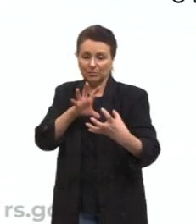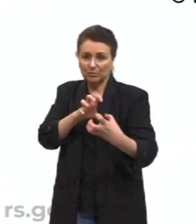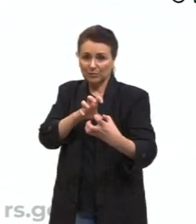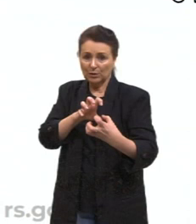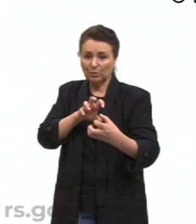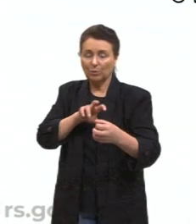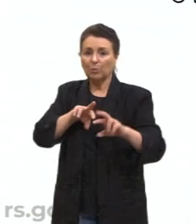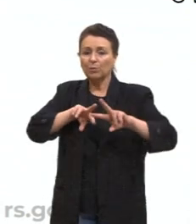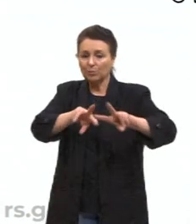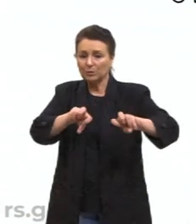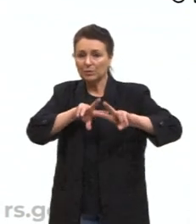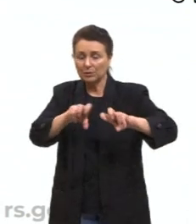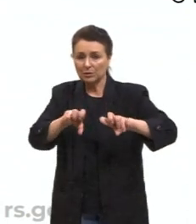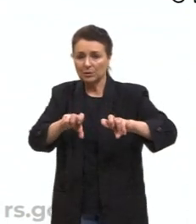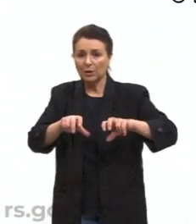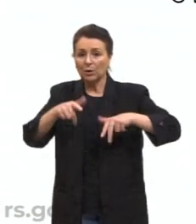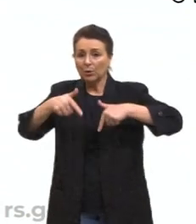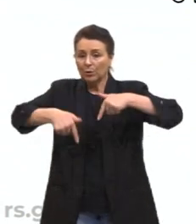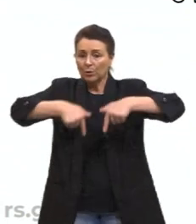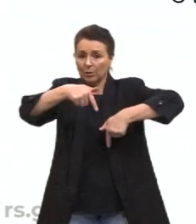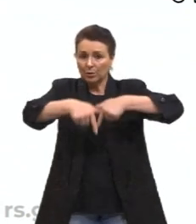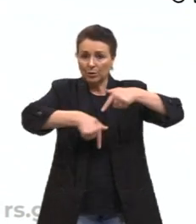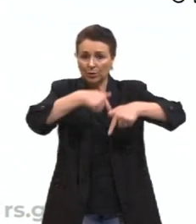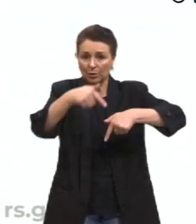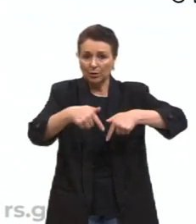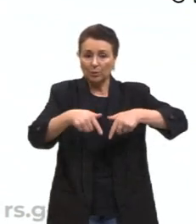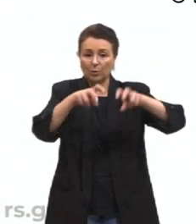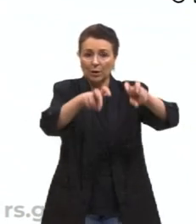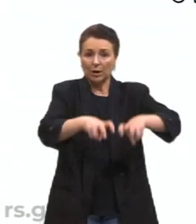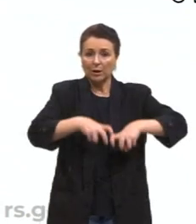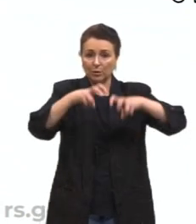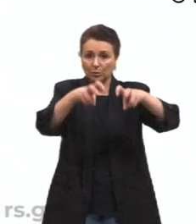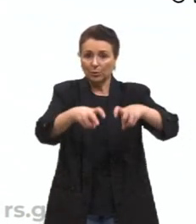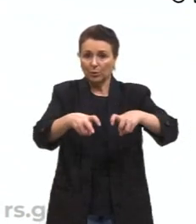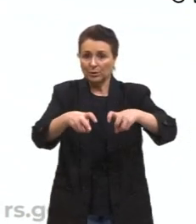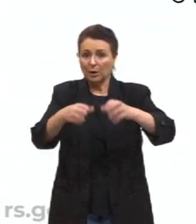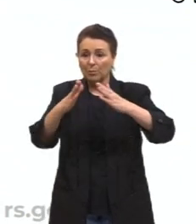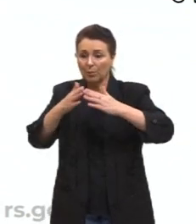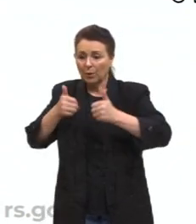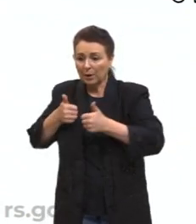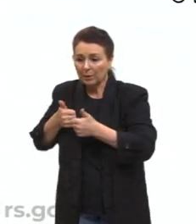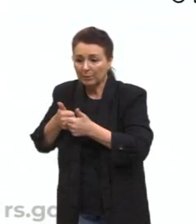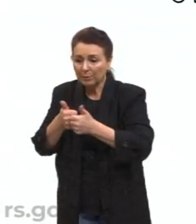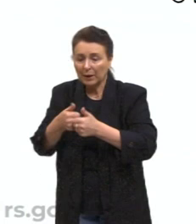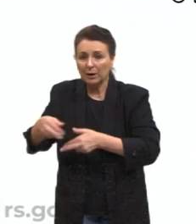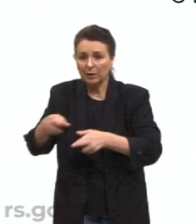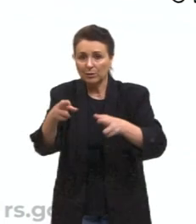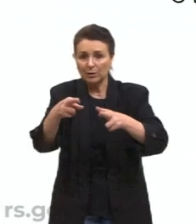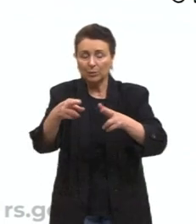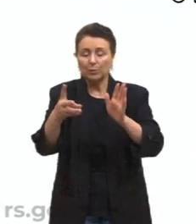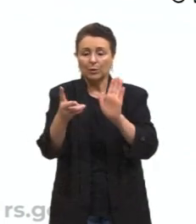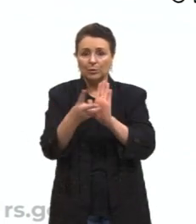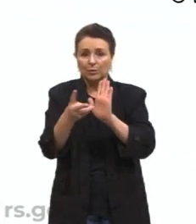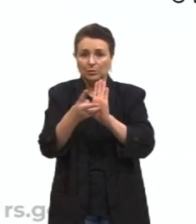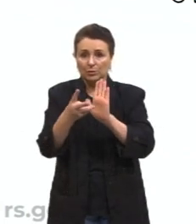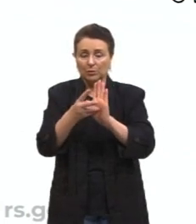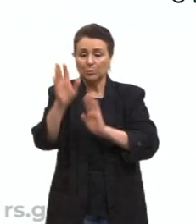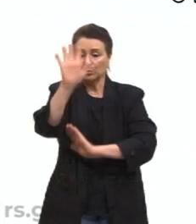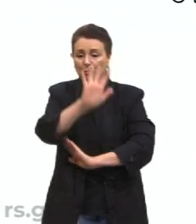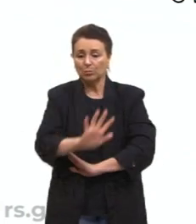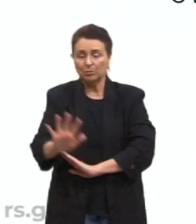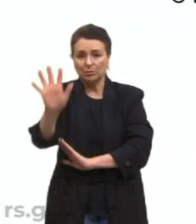quilombolas, pequenos agricultores, ribeirinhos, pescadores artesanais e povos indígenas. Em geral,